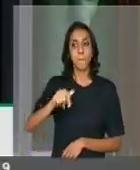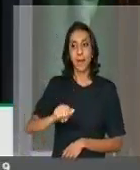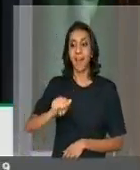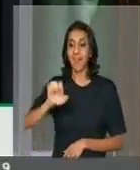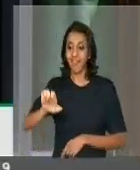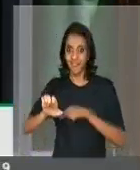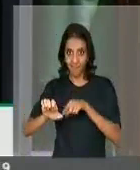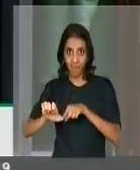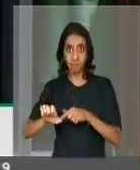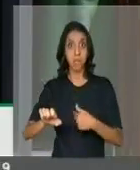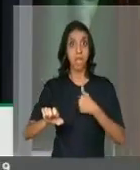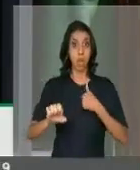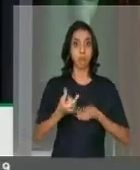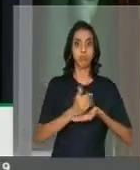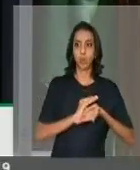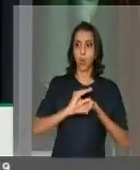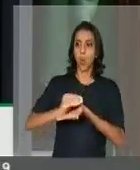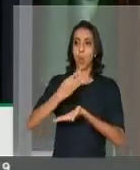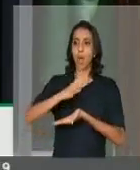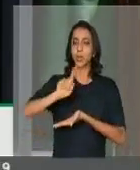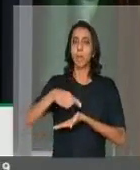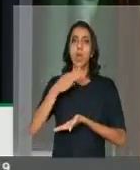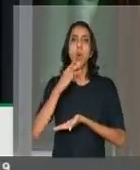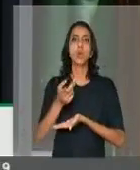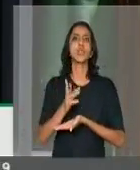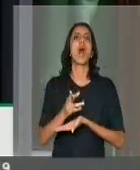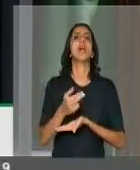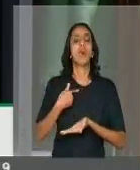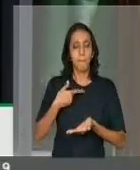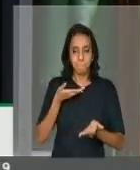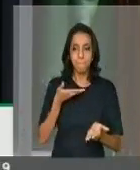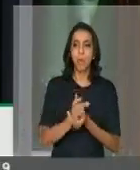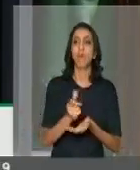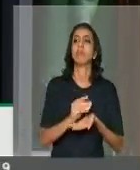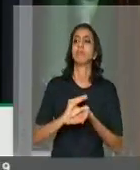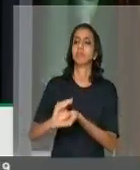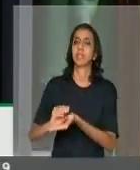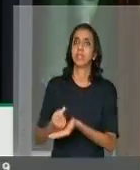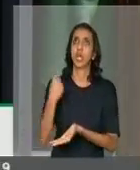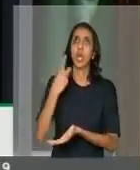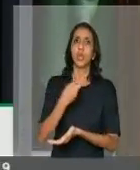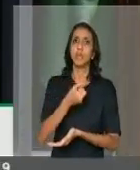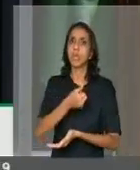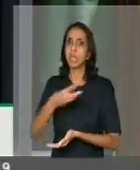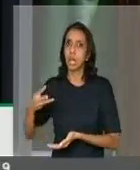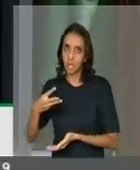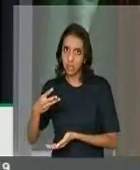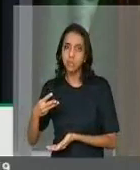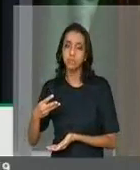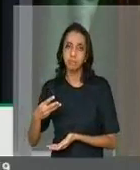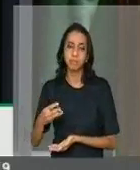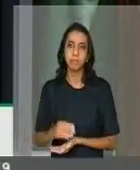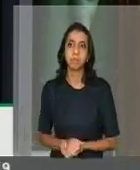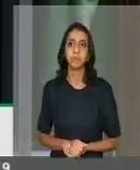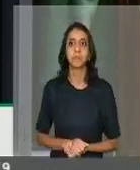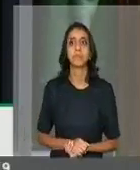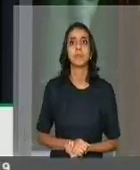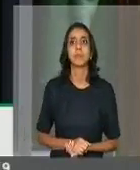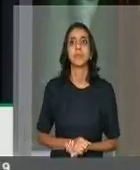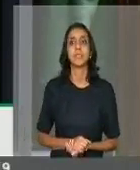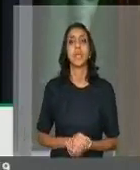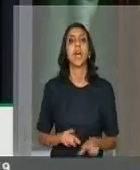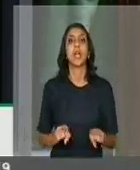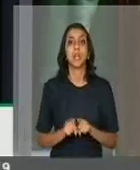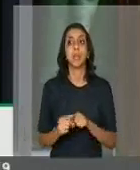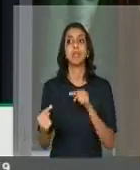a emenda minha de 4 milhões de reais, que apresentei essa emenda em 2013, atendendo a um pedido do ex-governador Eduardo